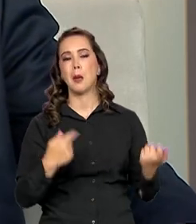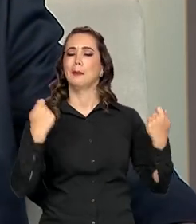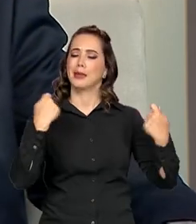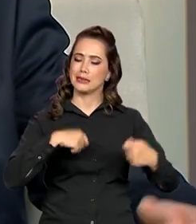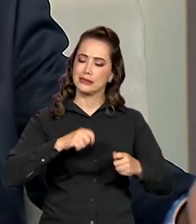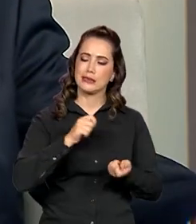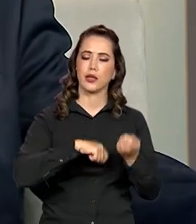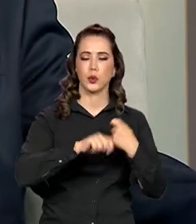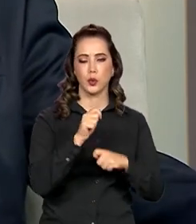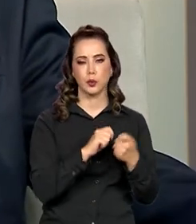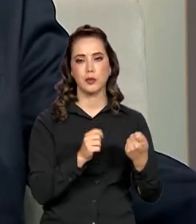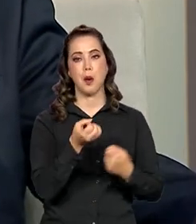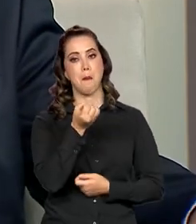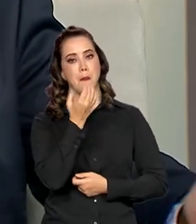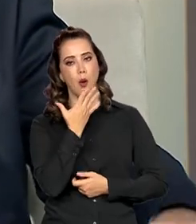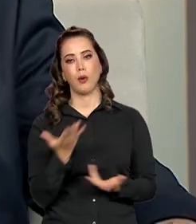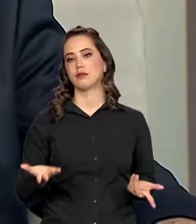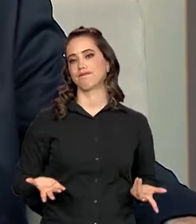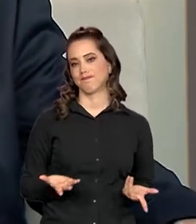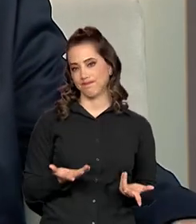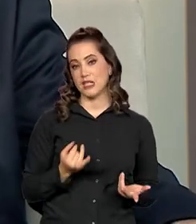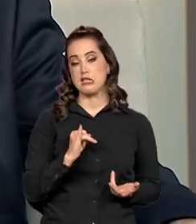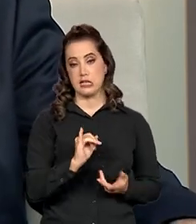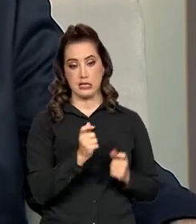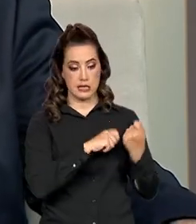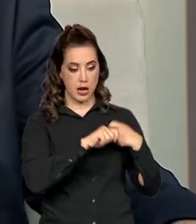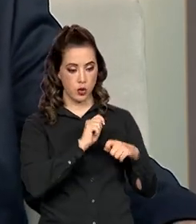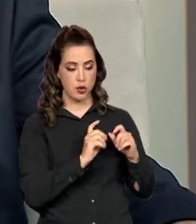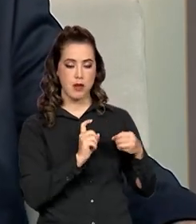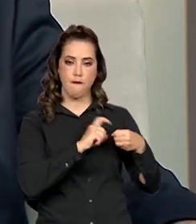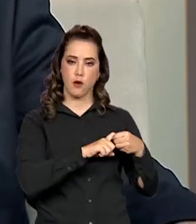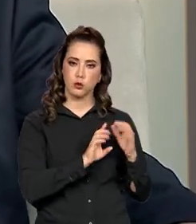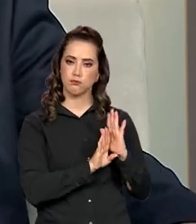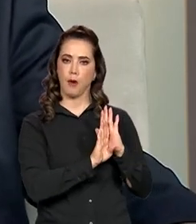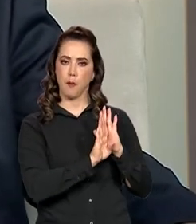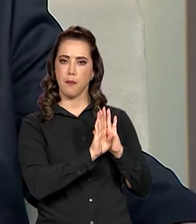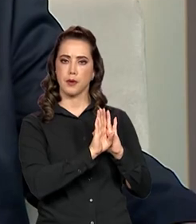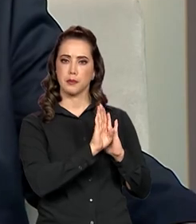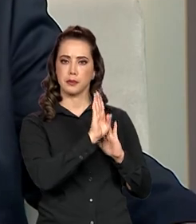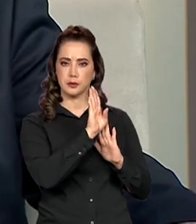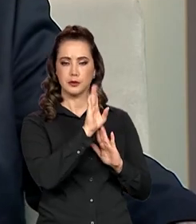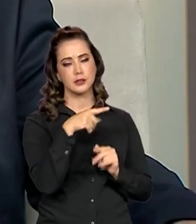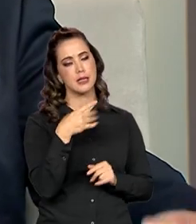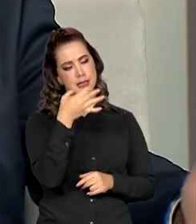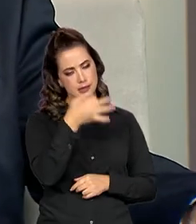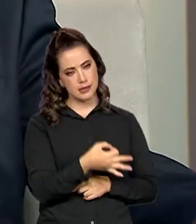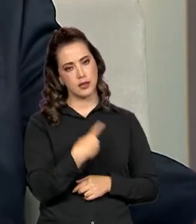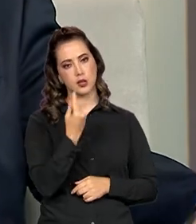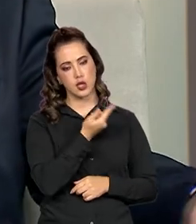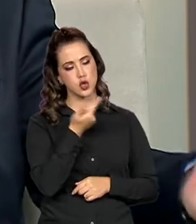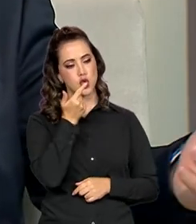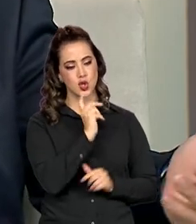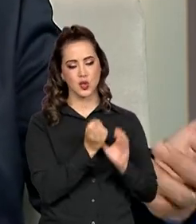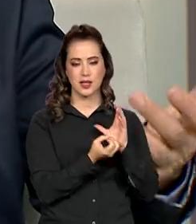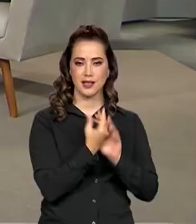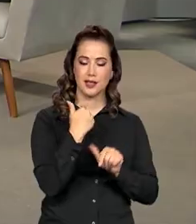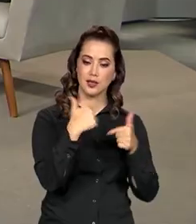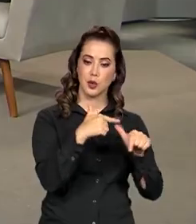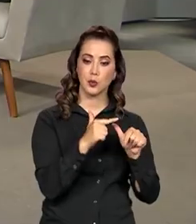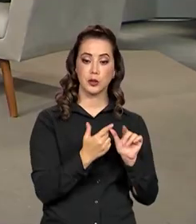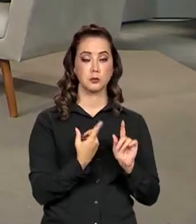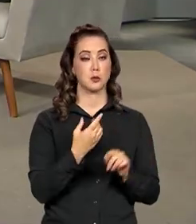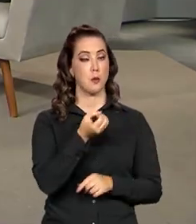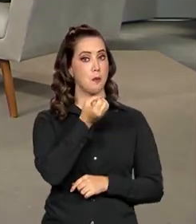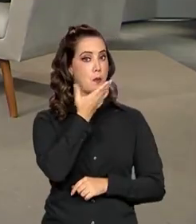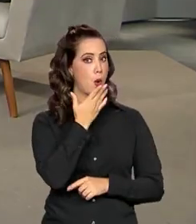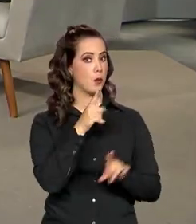funcionamento. Então, a economia retomando o crescimento, seguramente nós temos a grande oportunidade de gerar empregos, empregos acima de